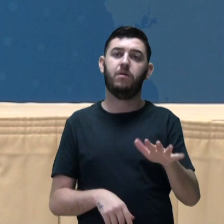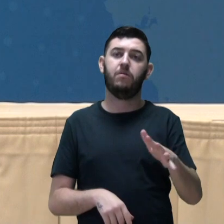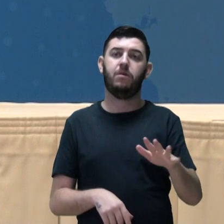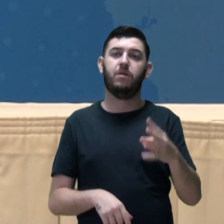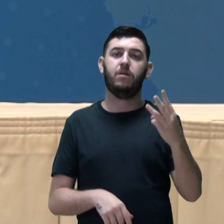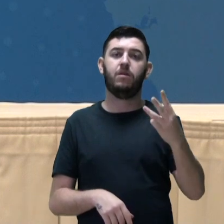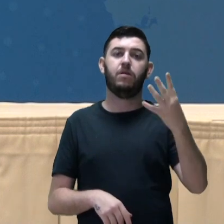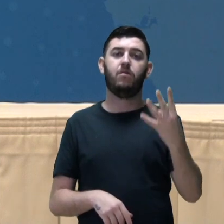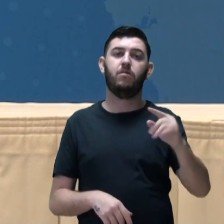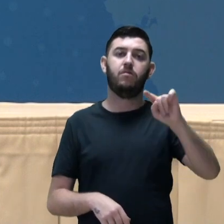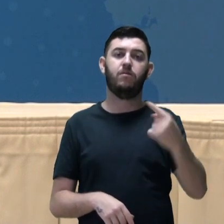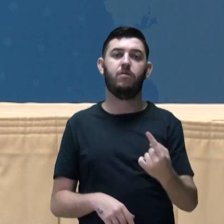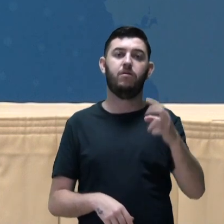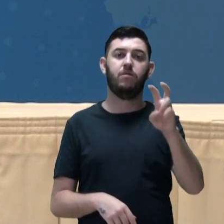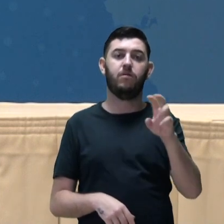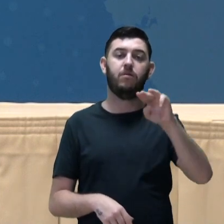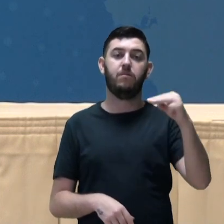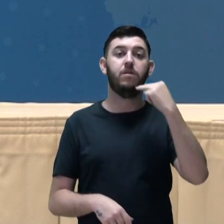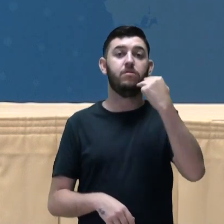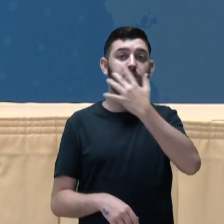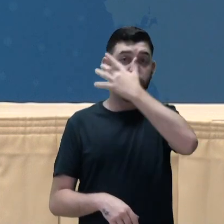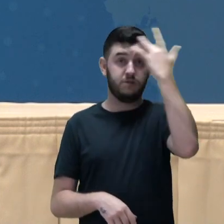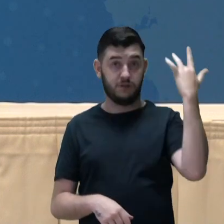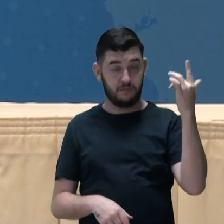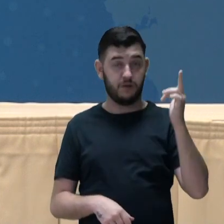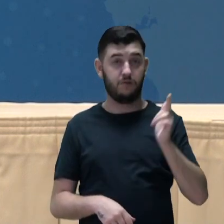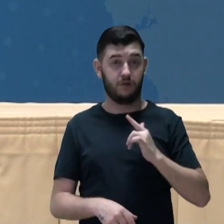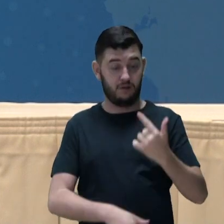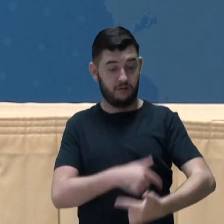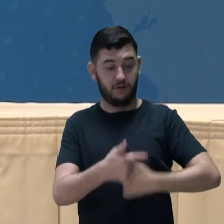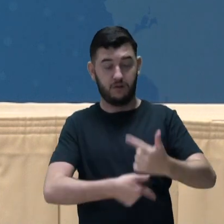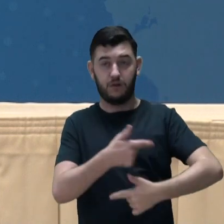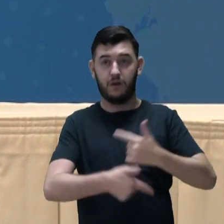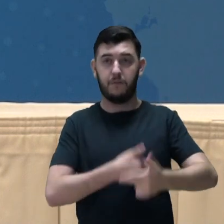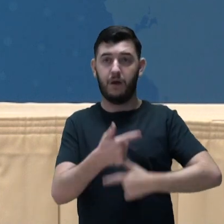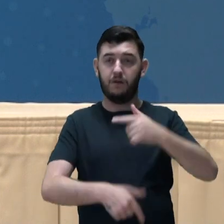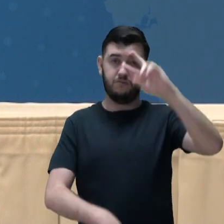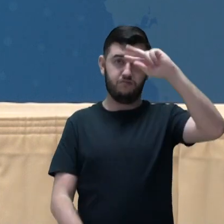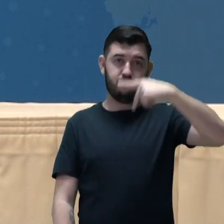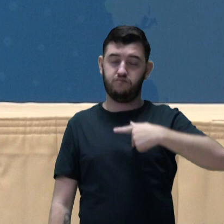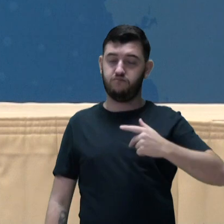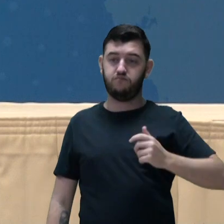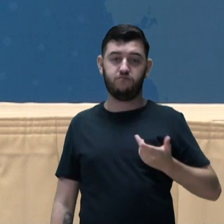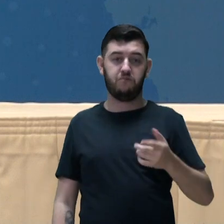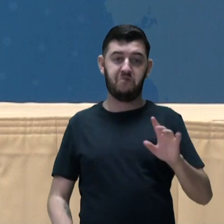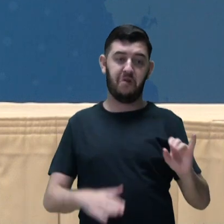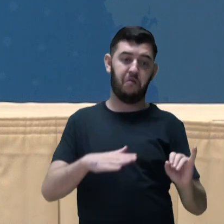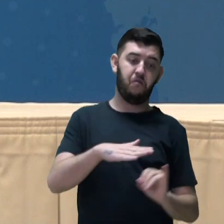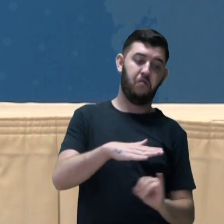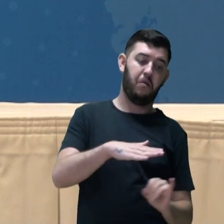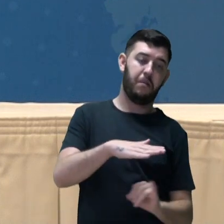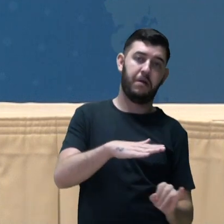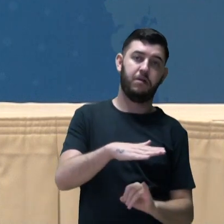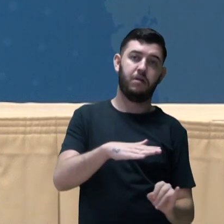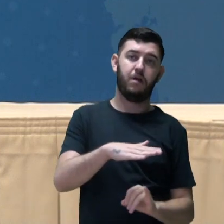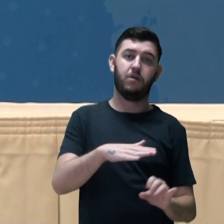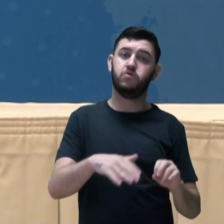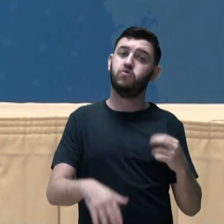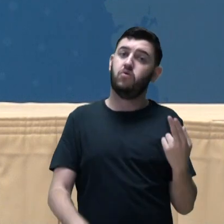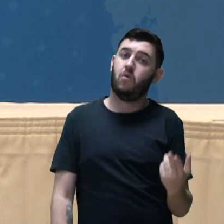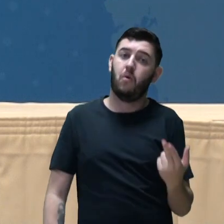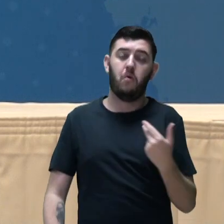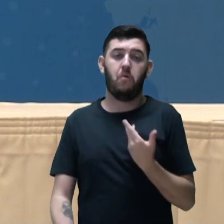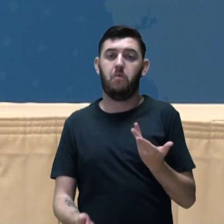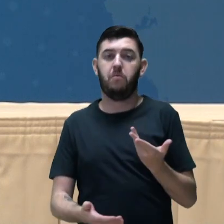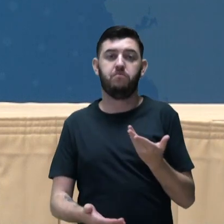34,5 milhões de pessoas trabalham por conta própria, seja na informalidade, ou